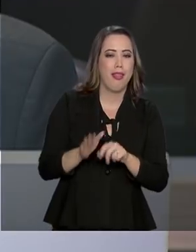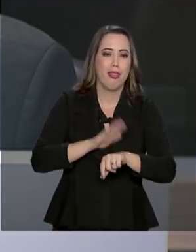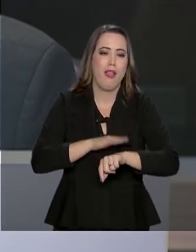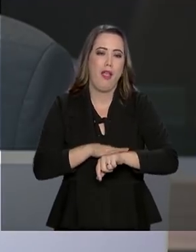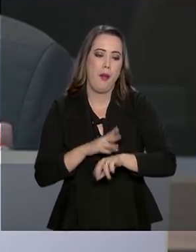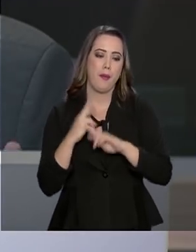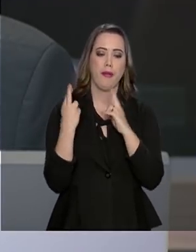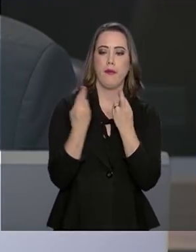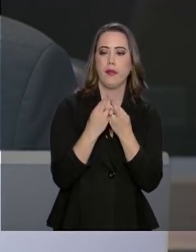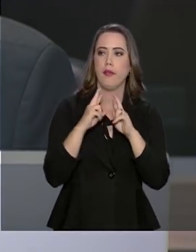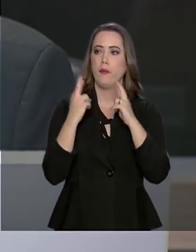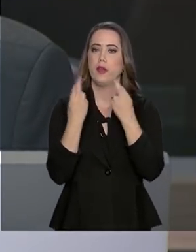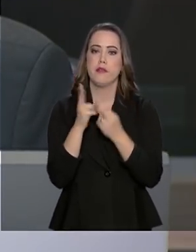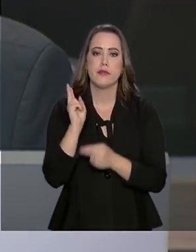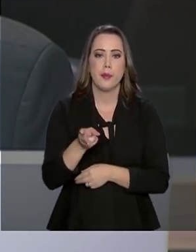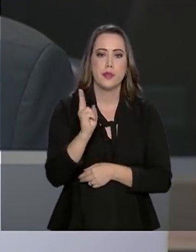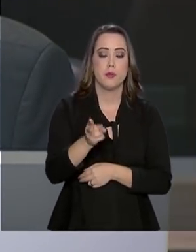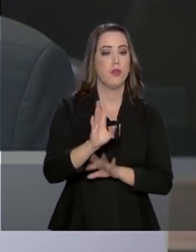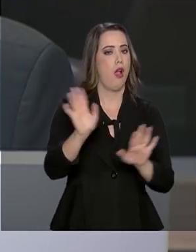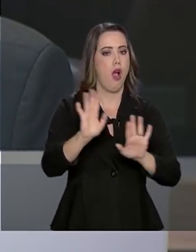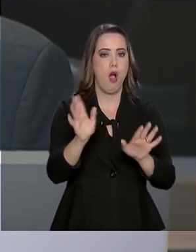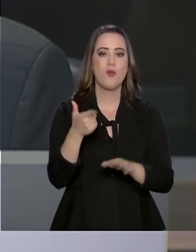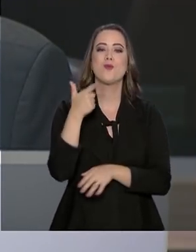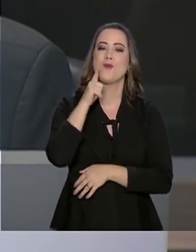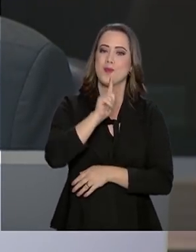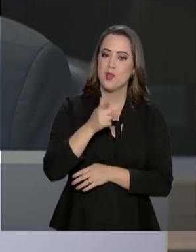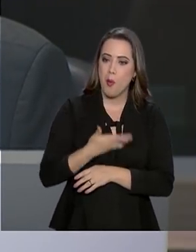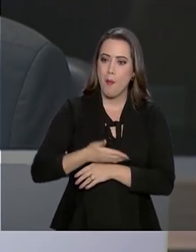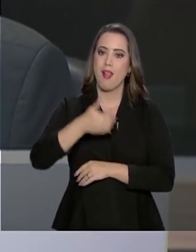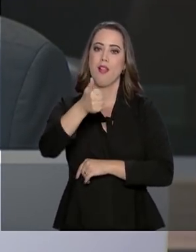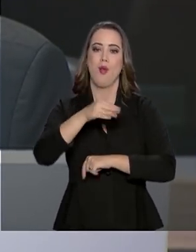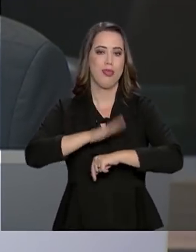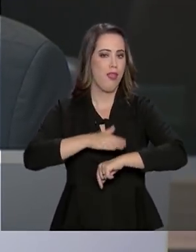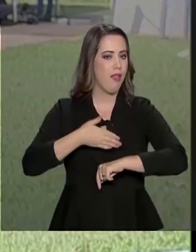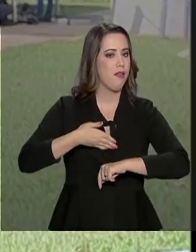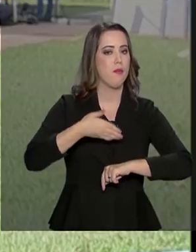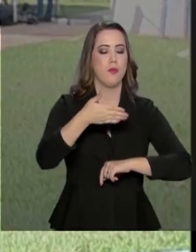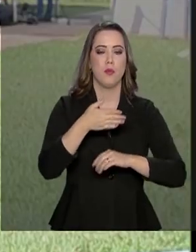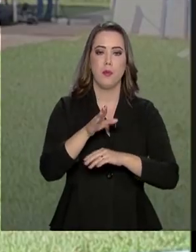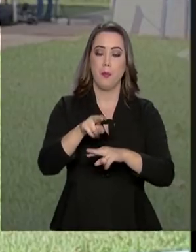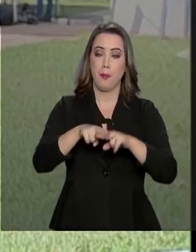em nos reunirmos sempre nós estamos ganhando tempo em proveito do Brasil